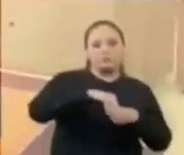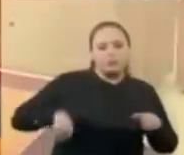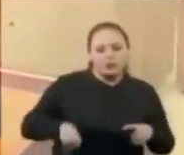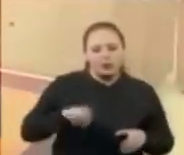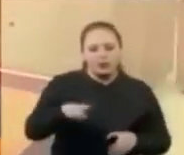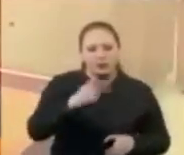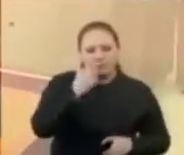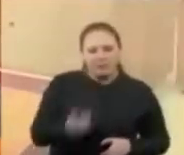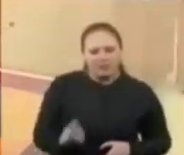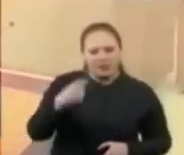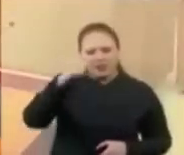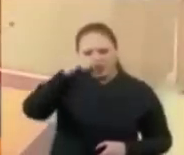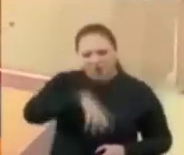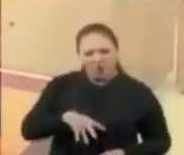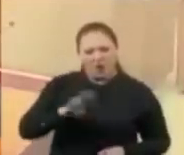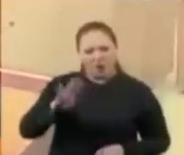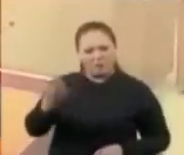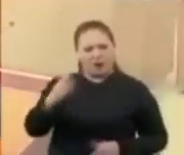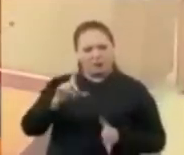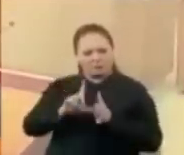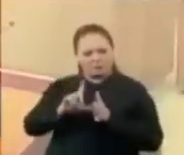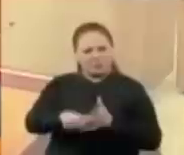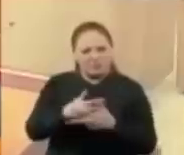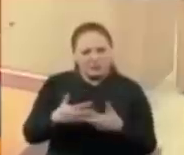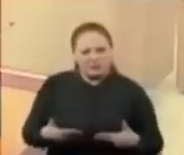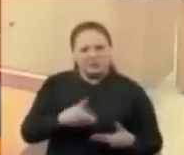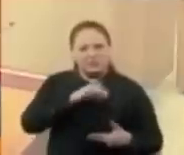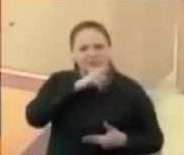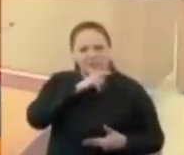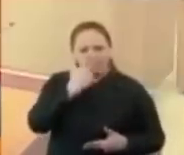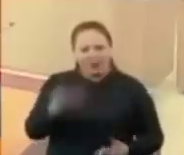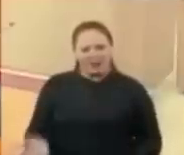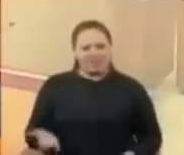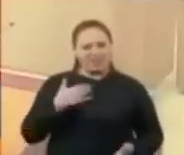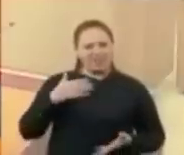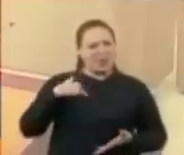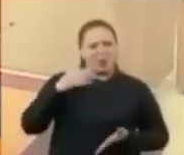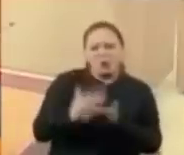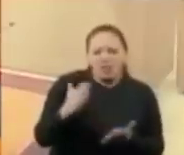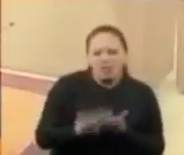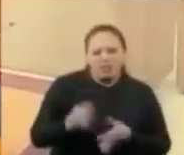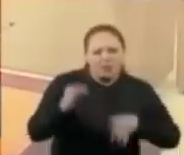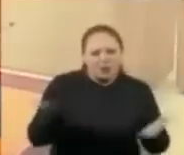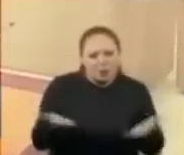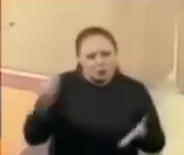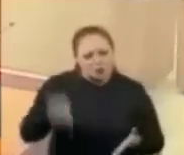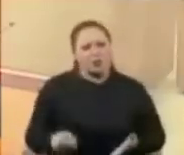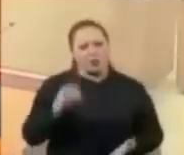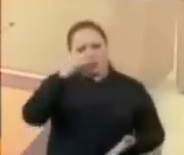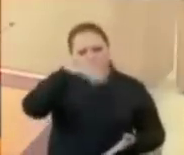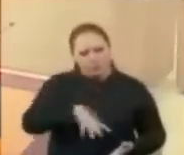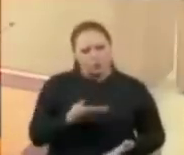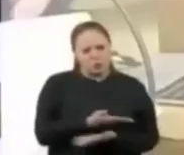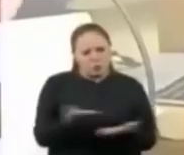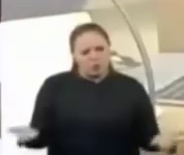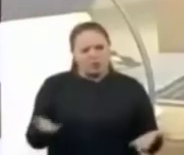horrível, uma mistura do mal com atraso e pitadas de psicopatia. Isso não tem nada a ver com o que está sendo julgado. É um absurdo,